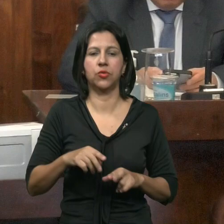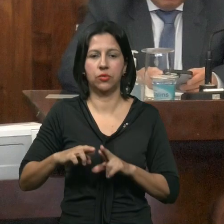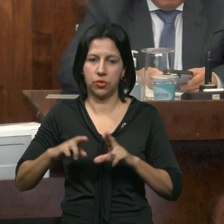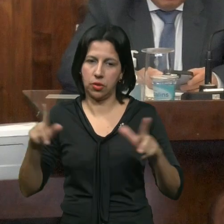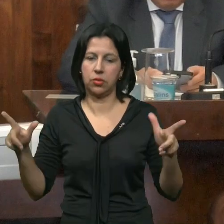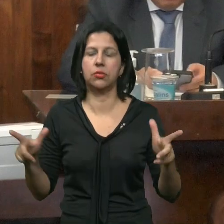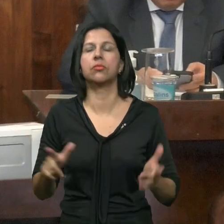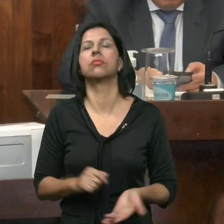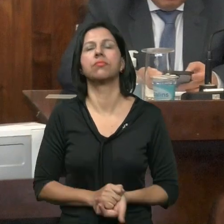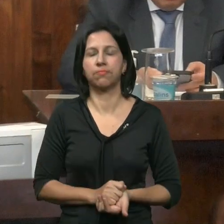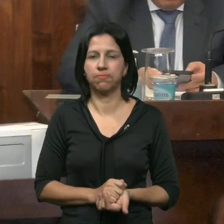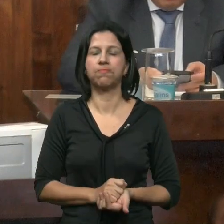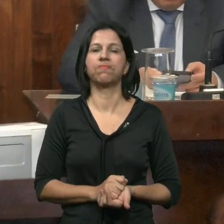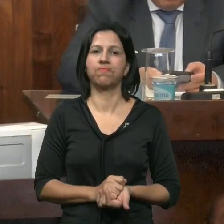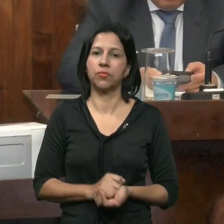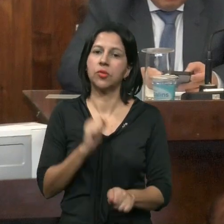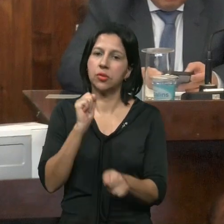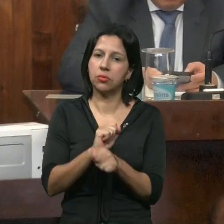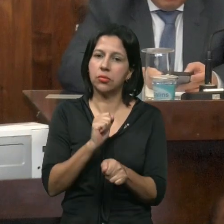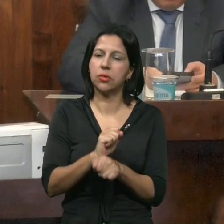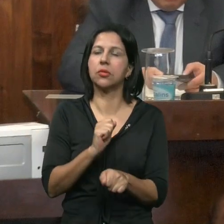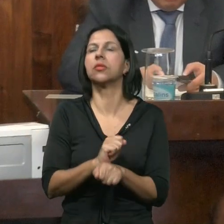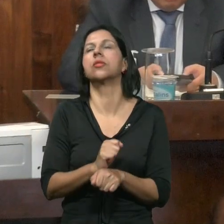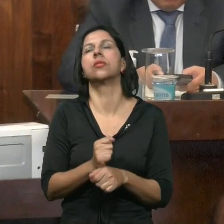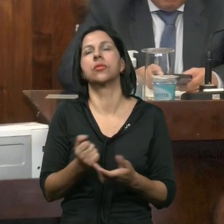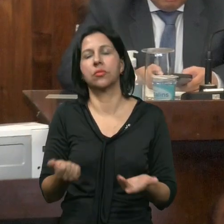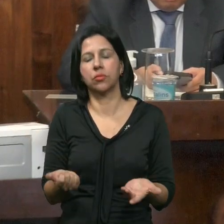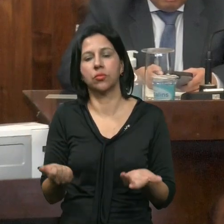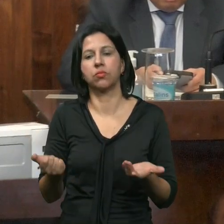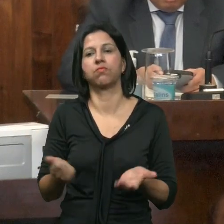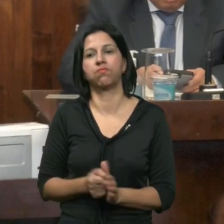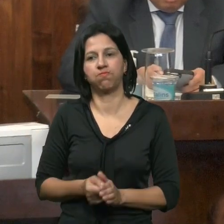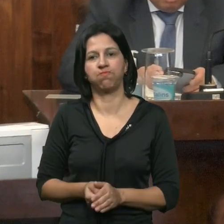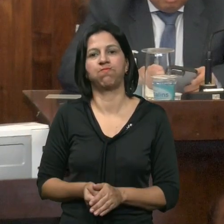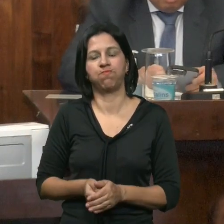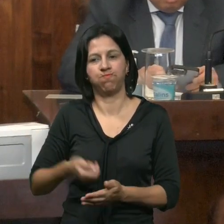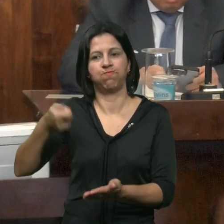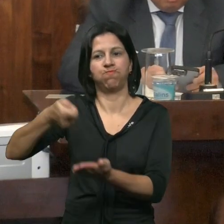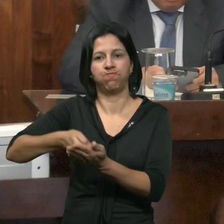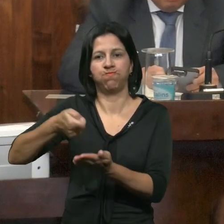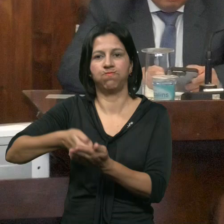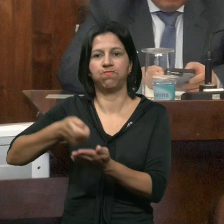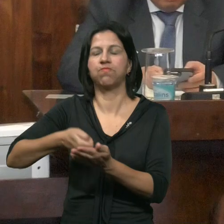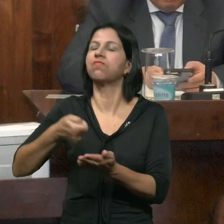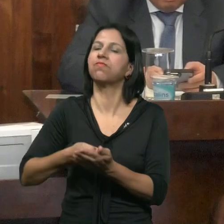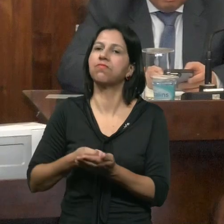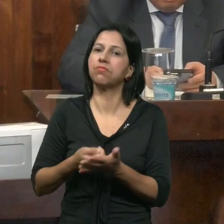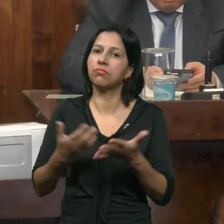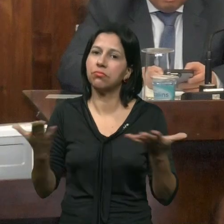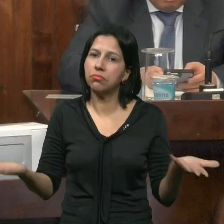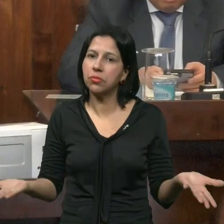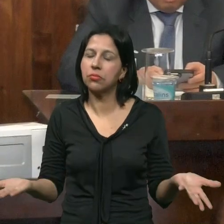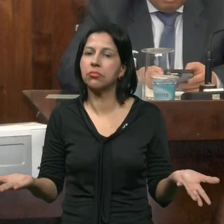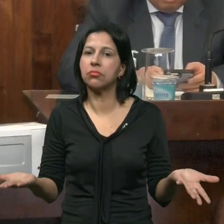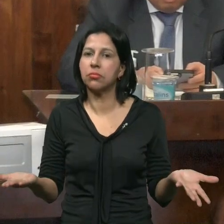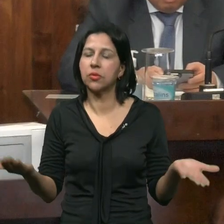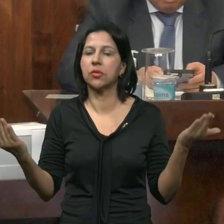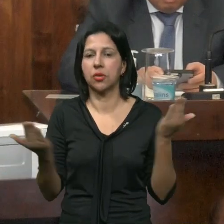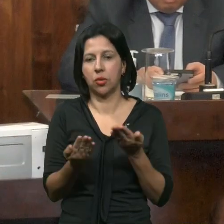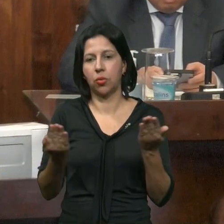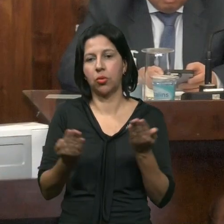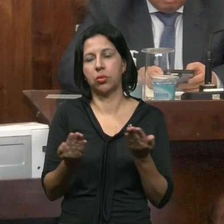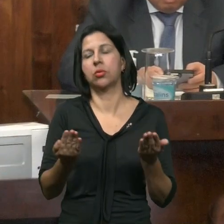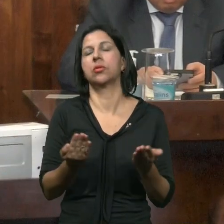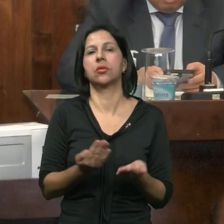aguardamos Os vereadores Cobraram o executivo Mas não conseguimos Sensibilizar O executivo Foi o motivo Pelo qual a gente